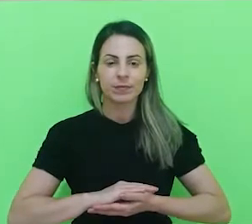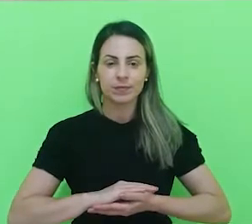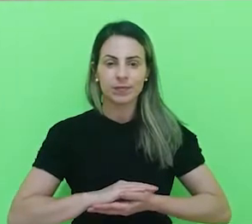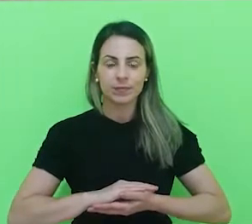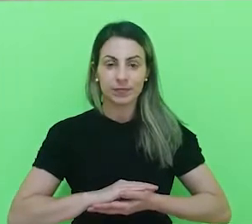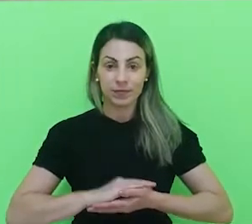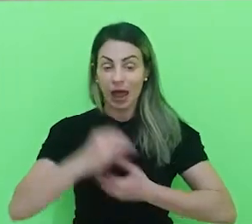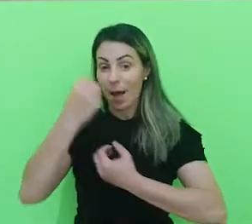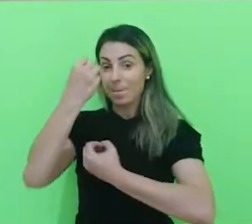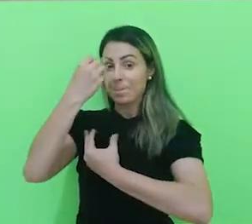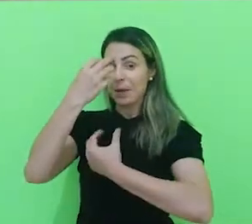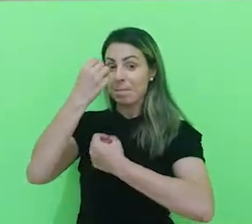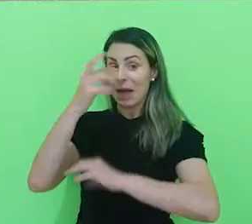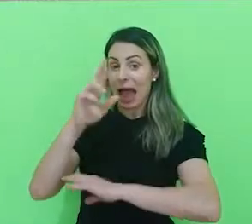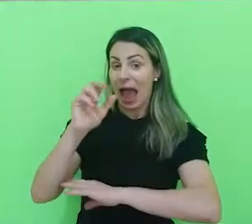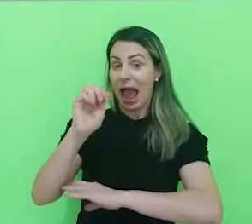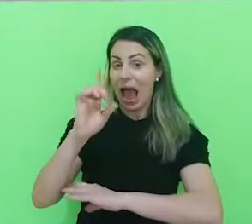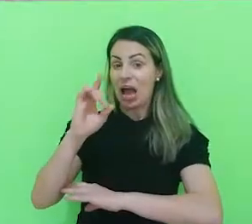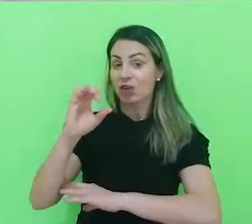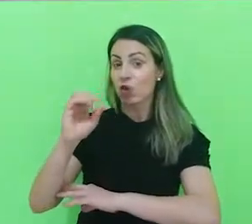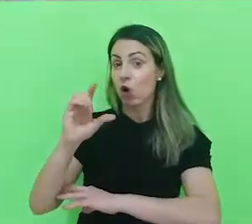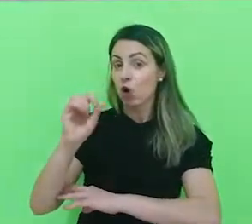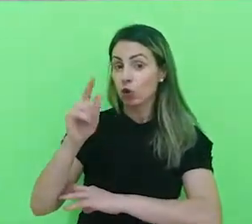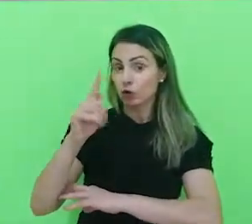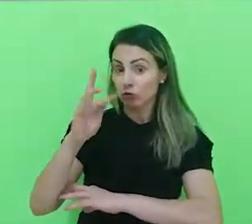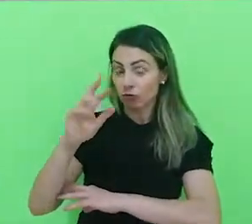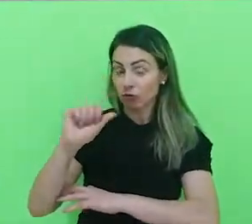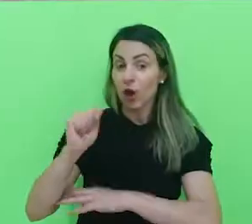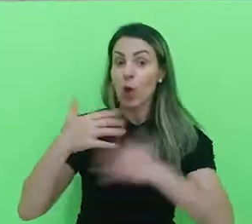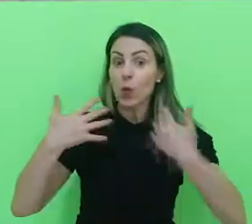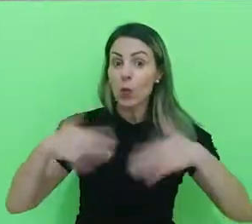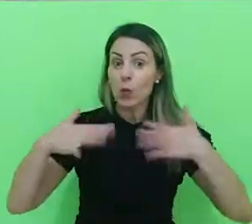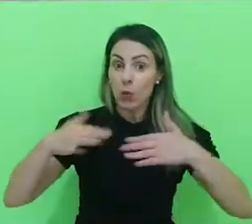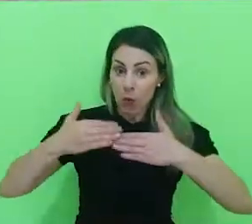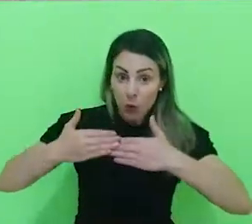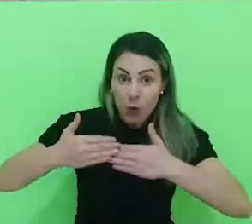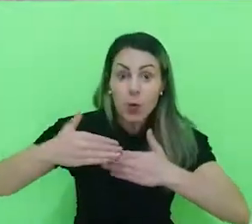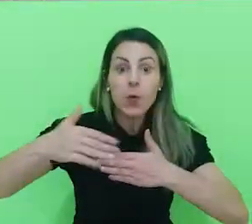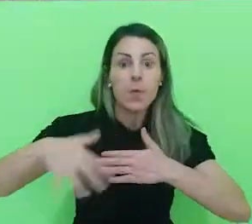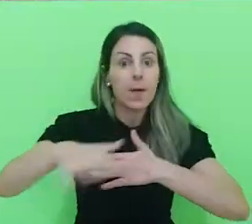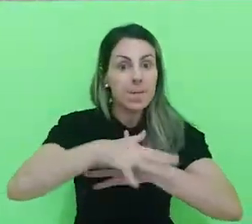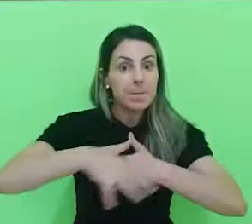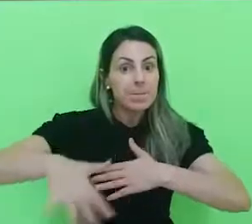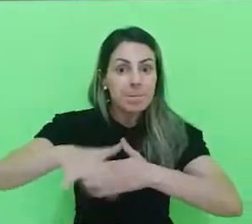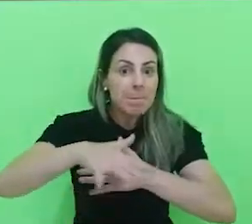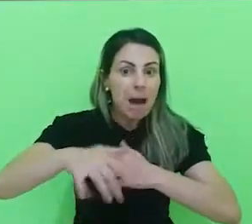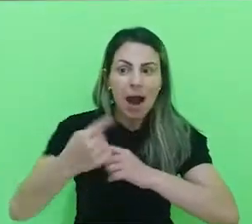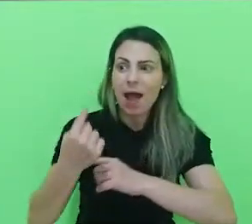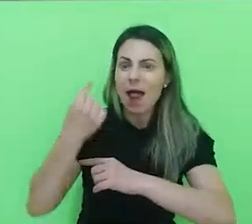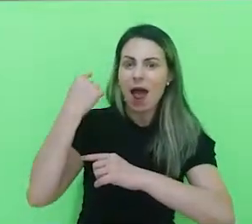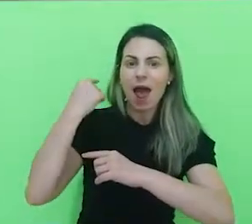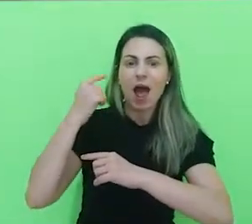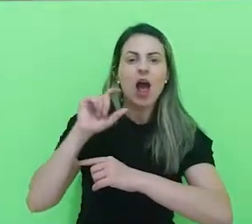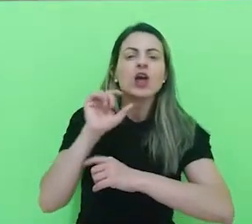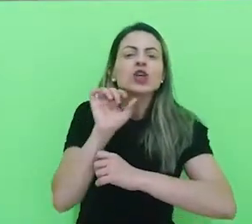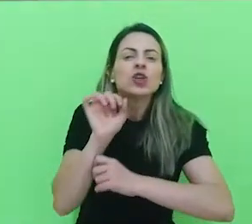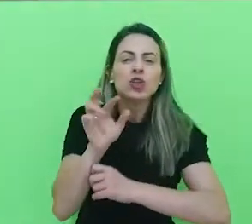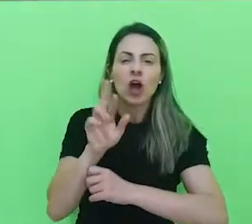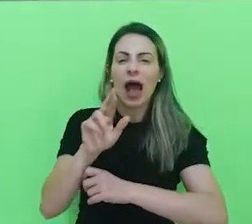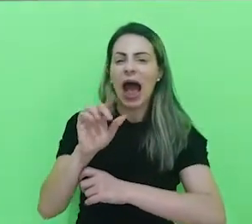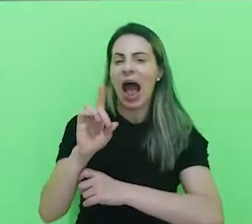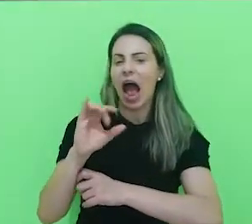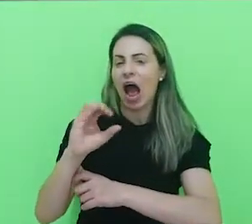A radiologia é um mercado extremamente promissor, tendo em vista que não mais ela se comporta só como a radiologia